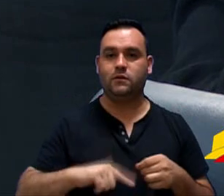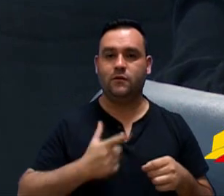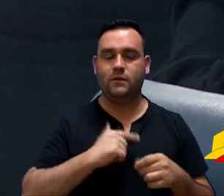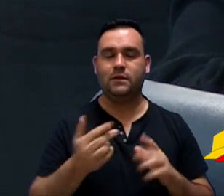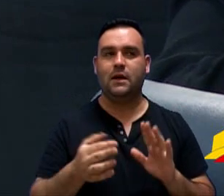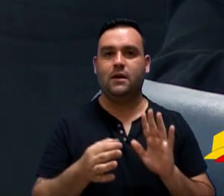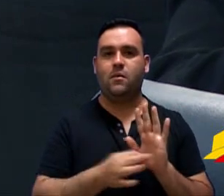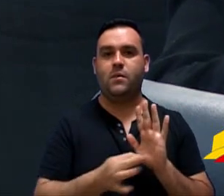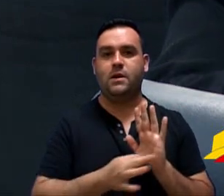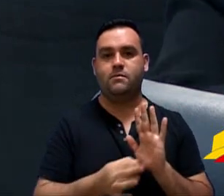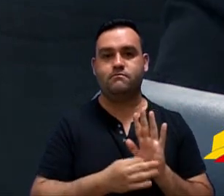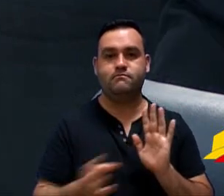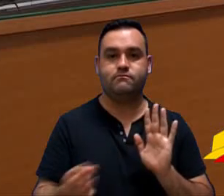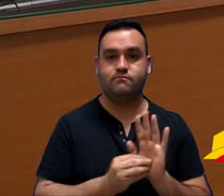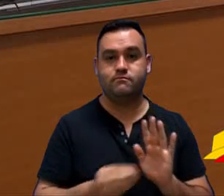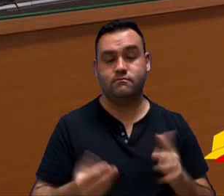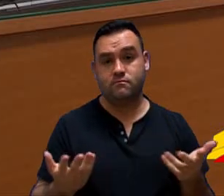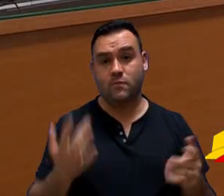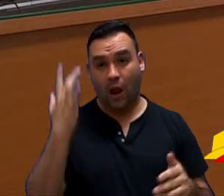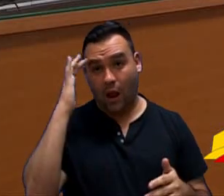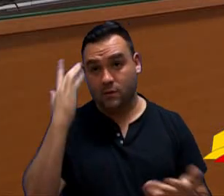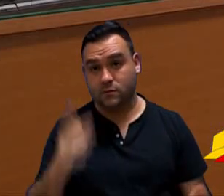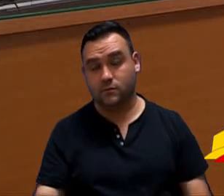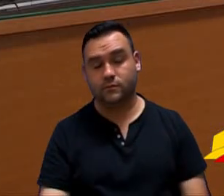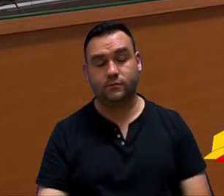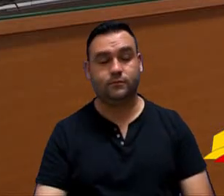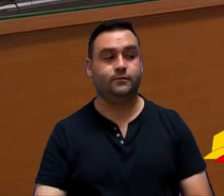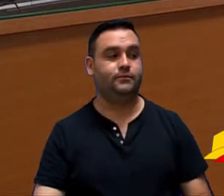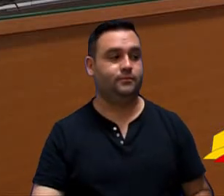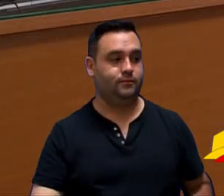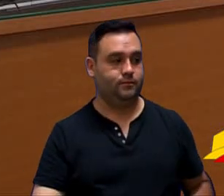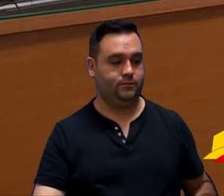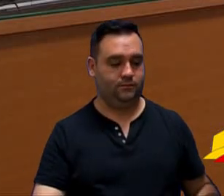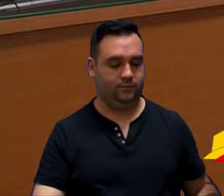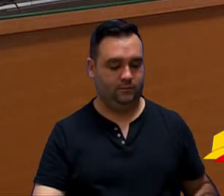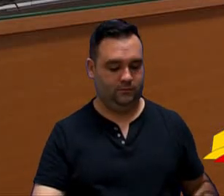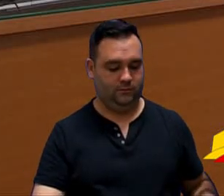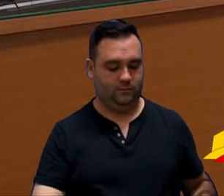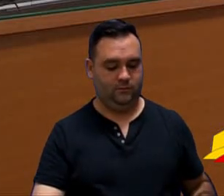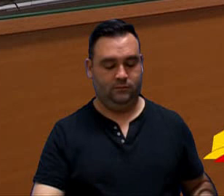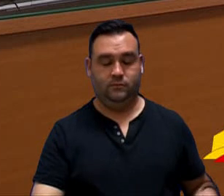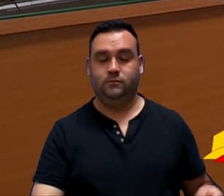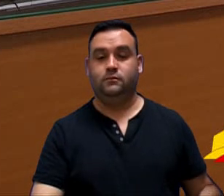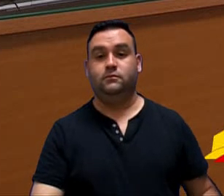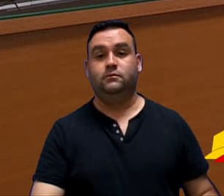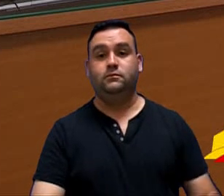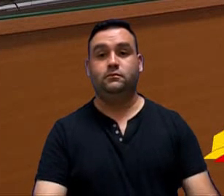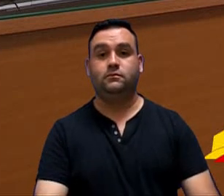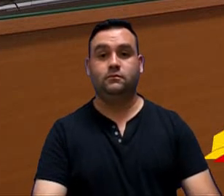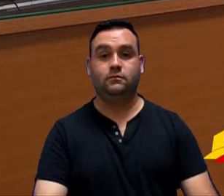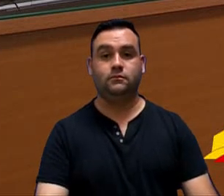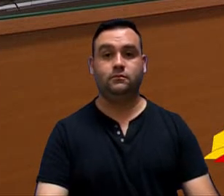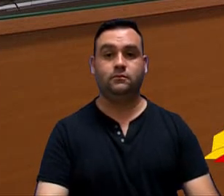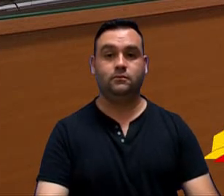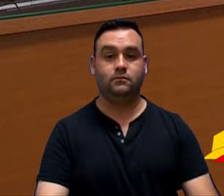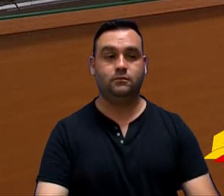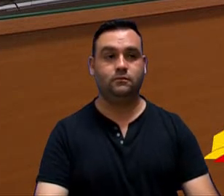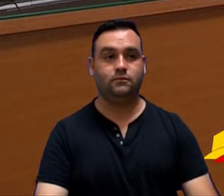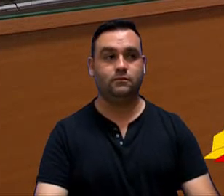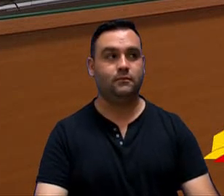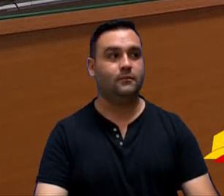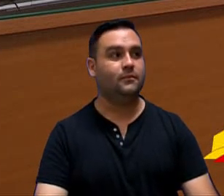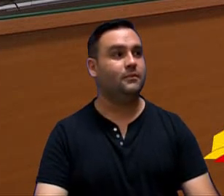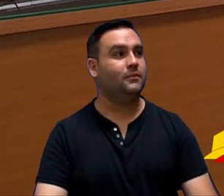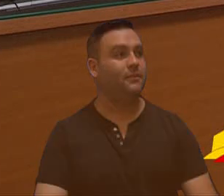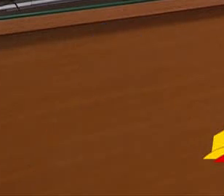tiver os pareceres. vai apresentar. O pode, por favor, disse isso. Por favor, né, senhor? Nós estamos agora